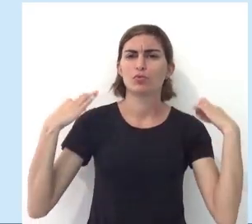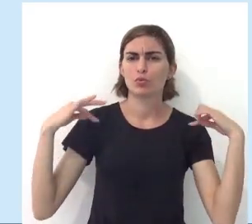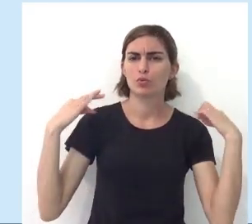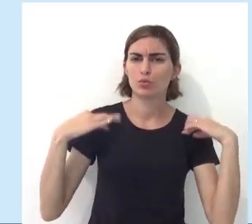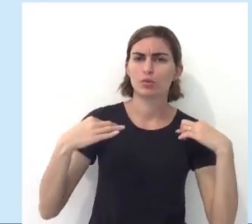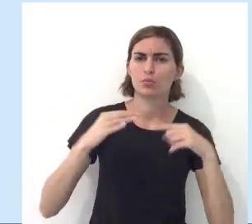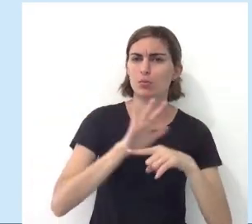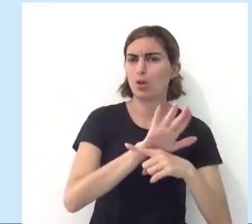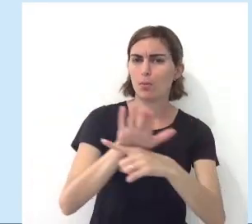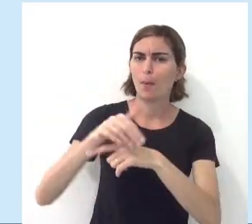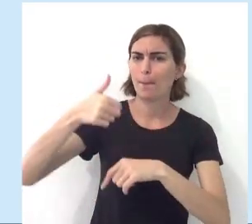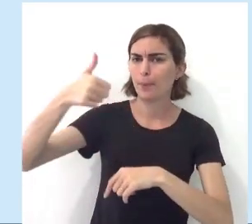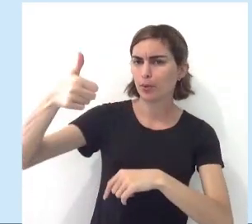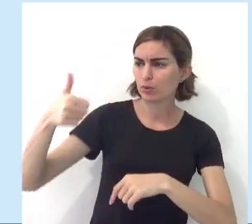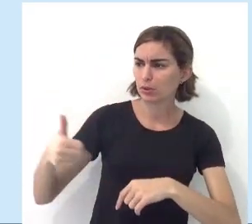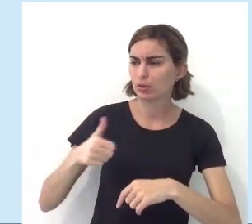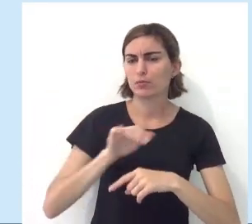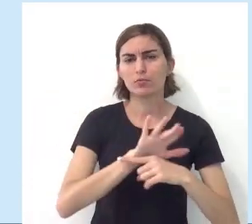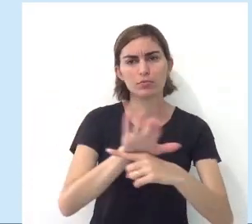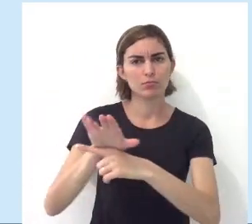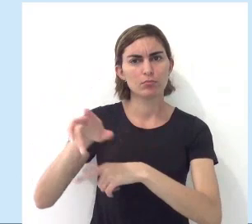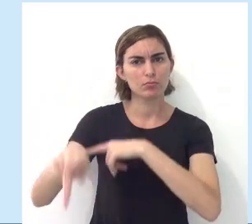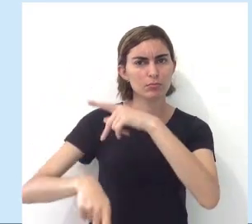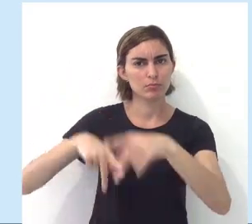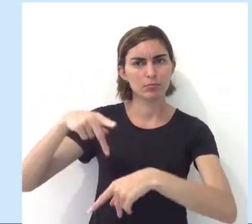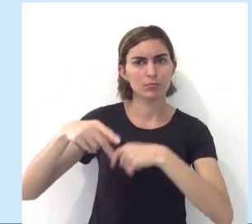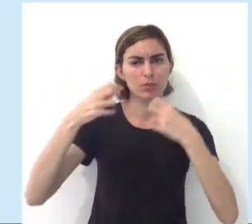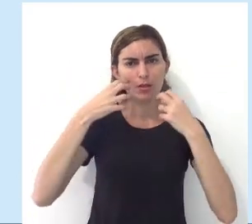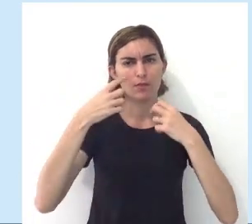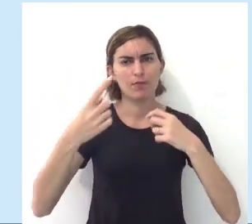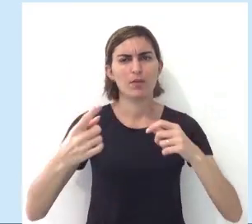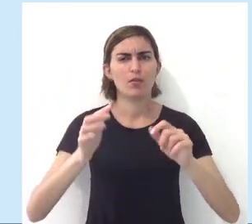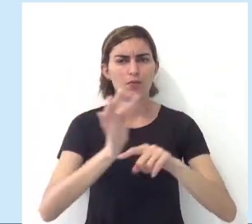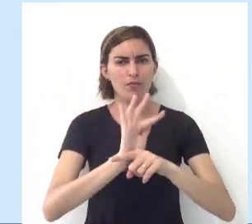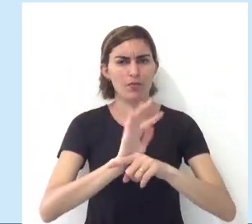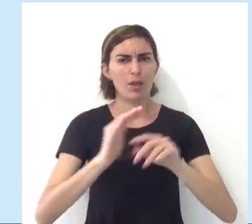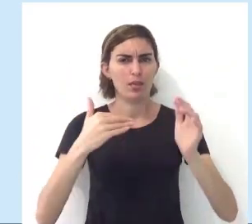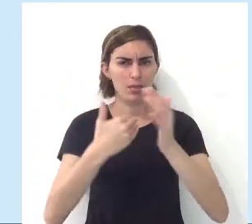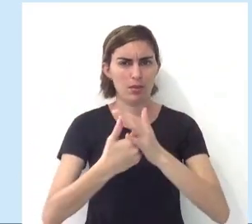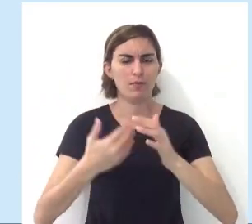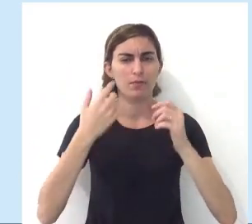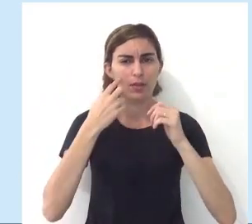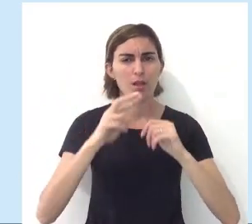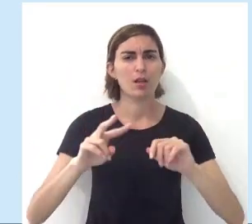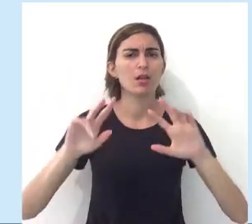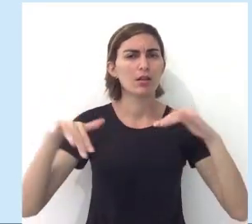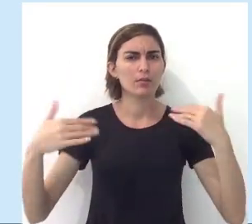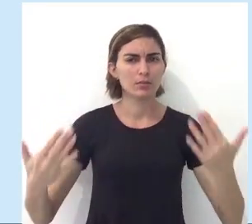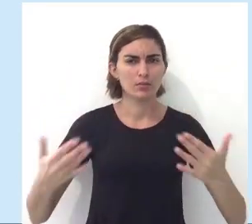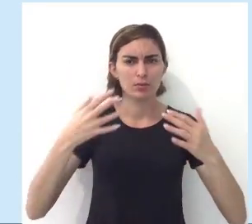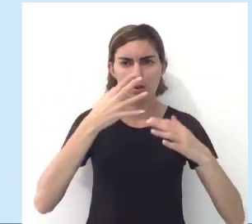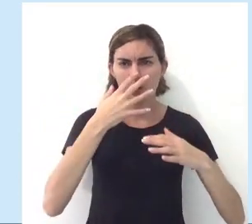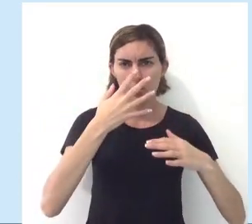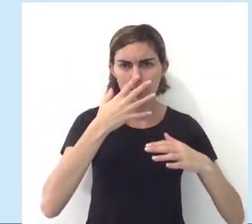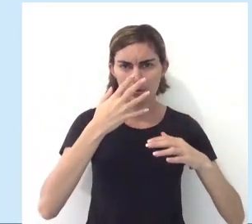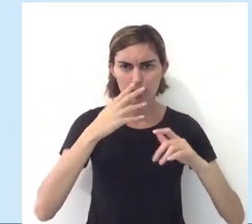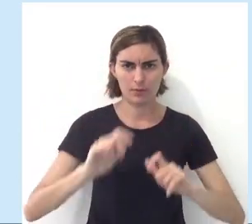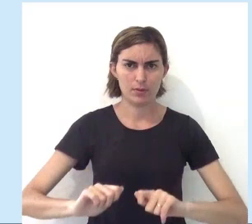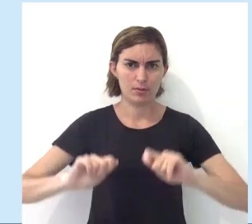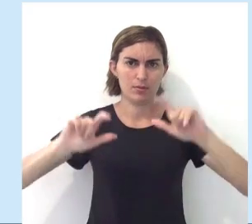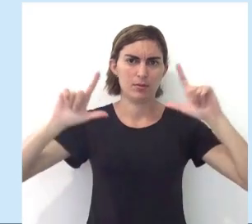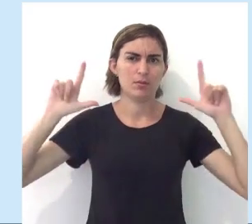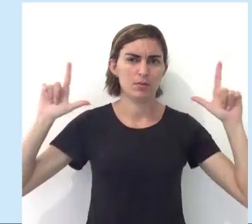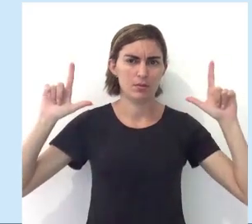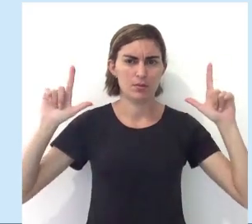para a população, positivos e negativos, ok? Parece que vocês assistam o vídeo até o final e vamos lá. Gente, observando a